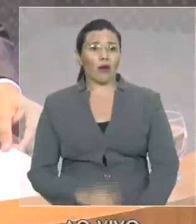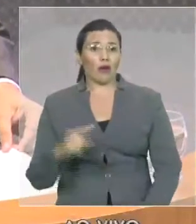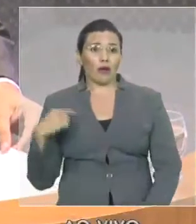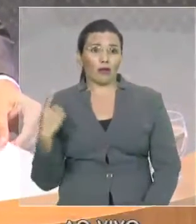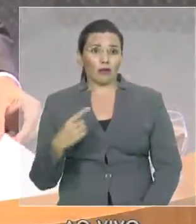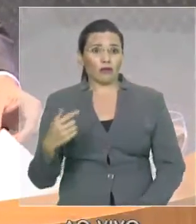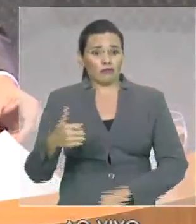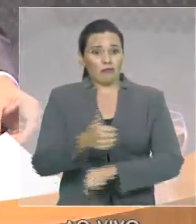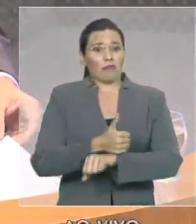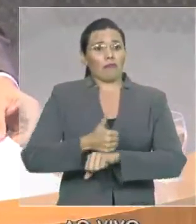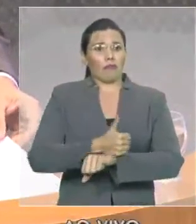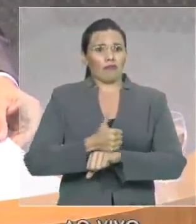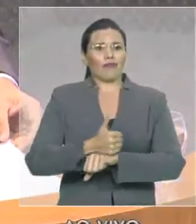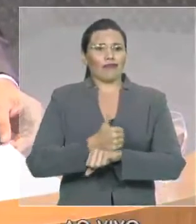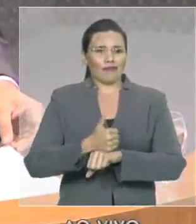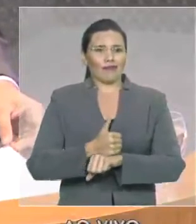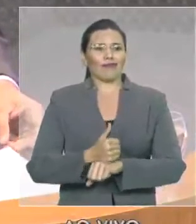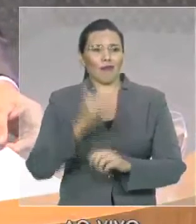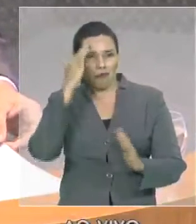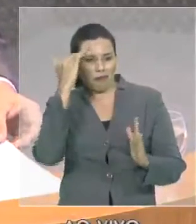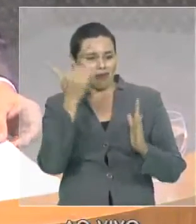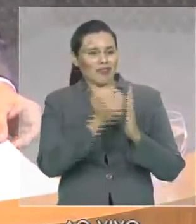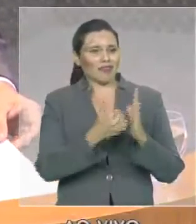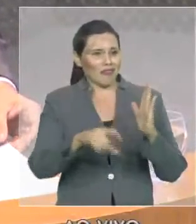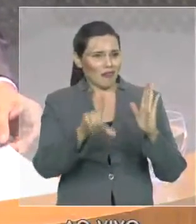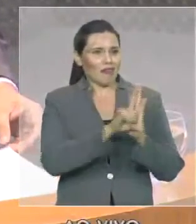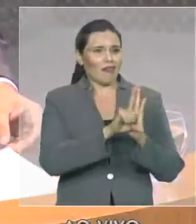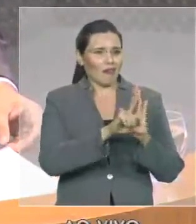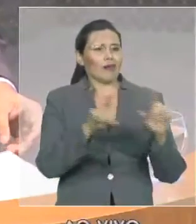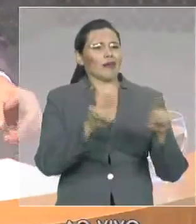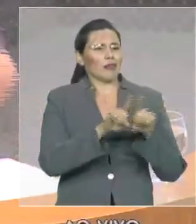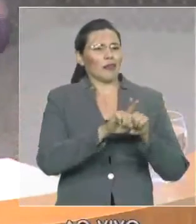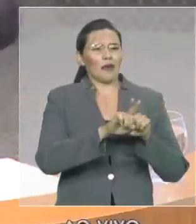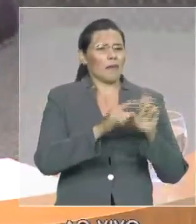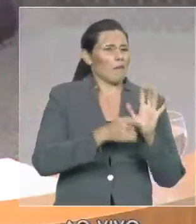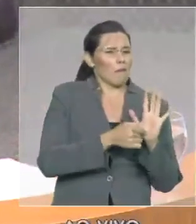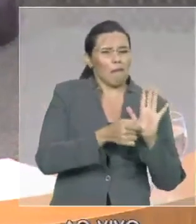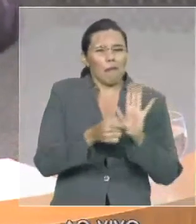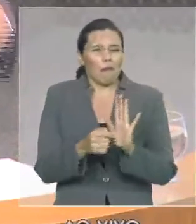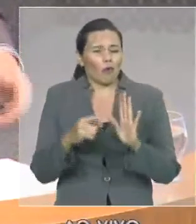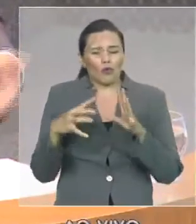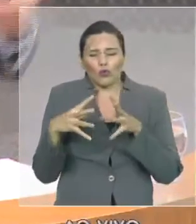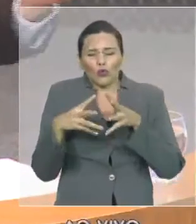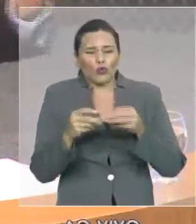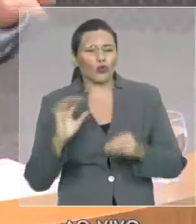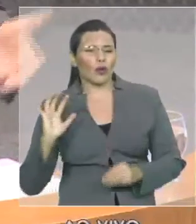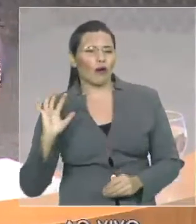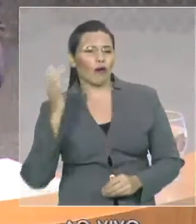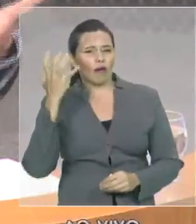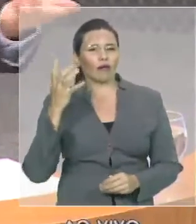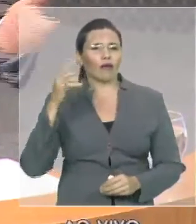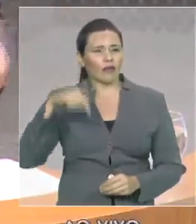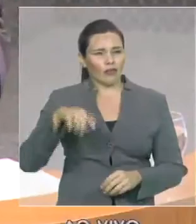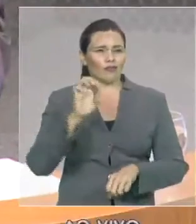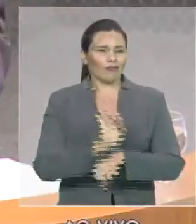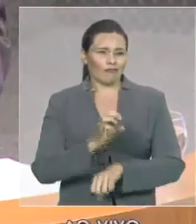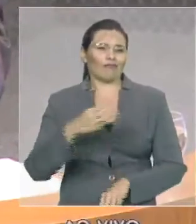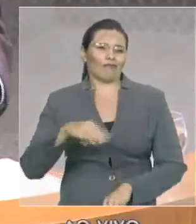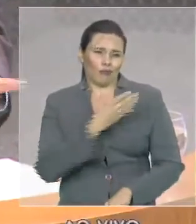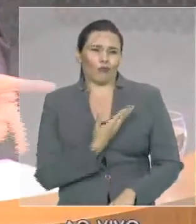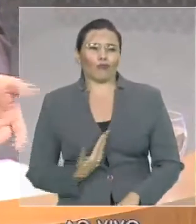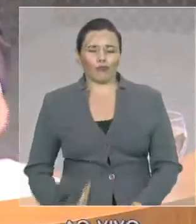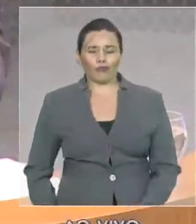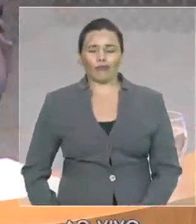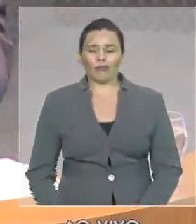cumprimento dos requisitos legais atinentes à transparência e à probidade o terceiro e último tema a